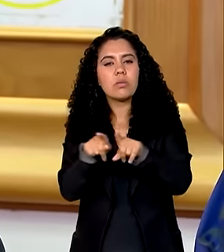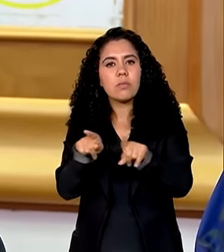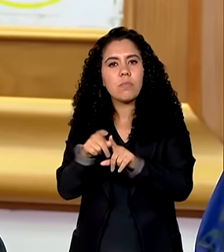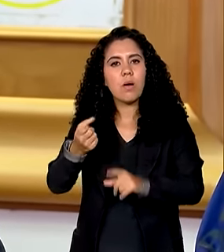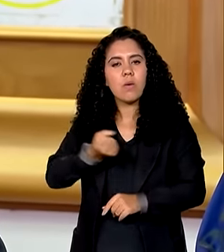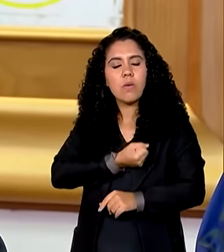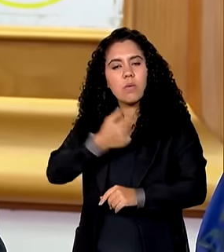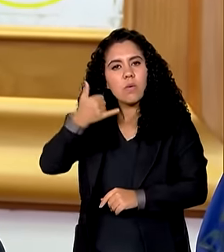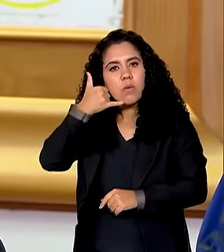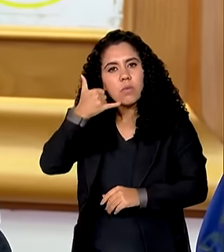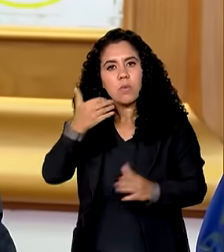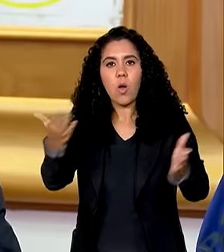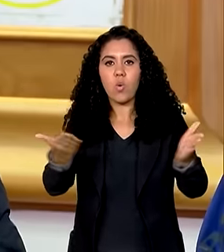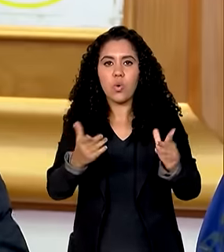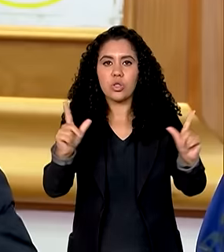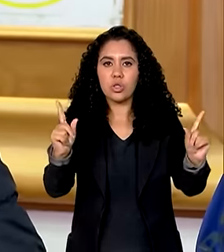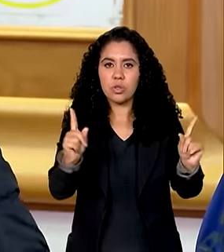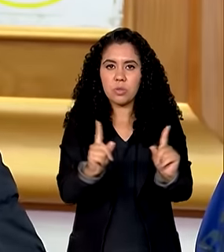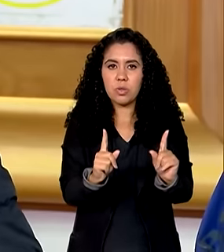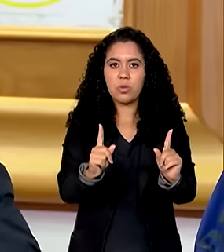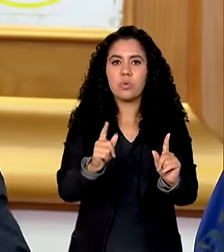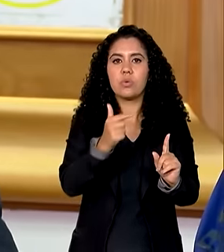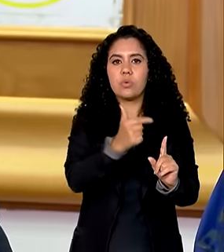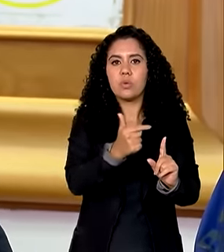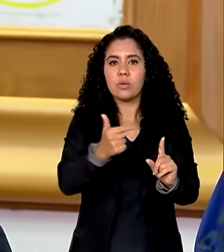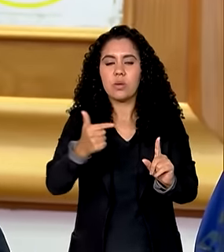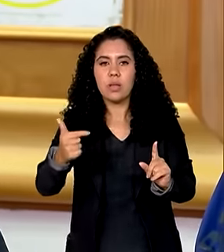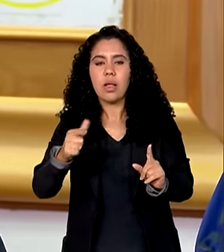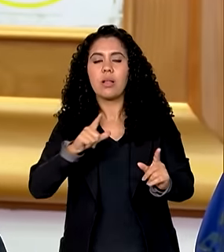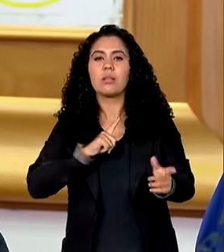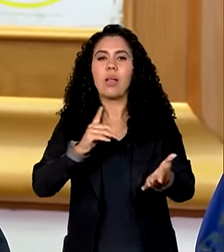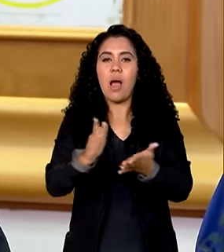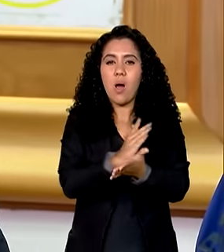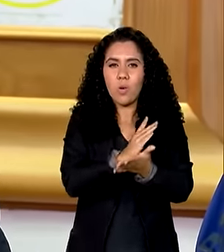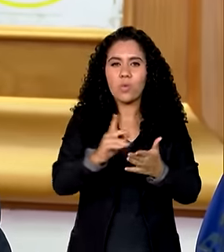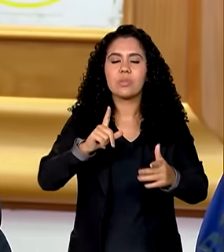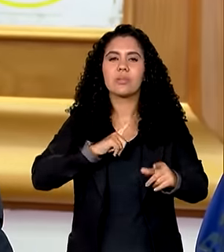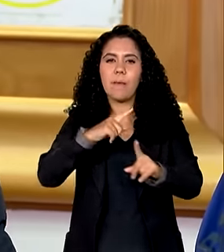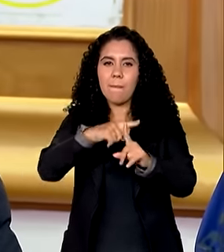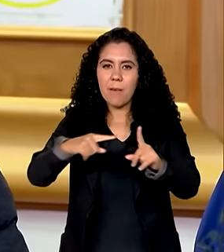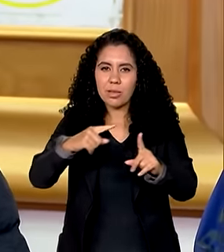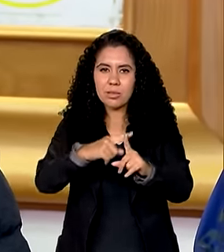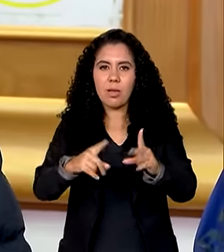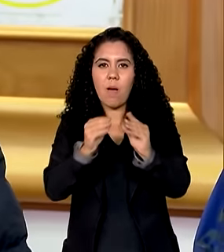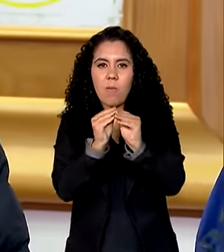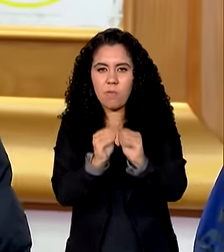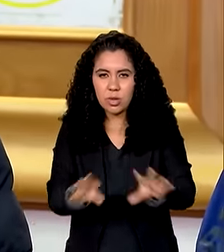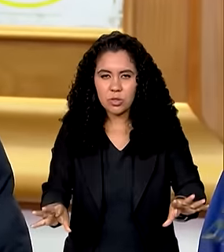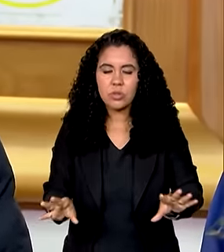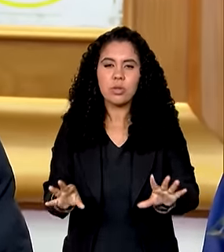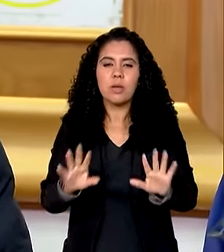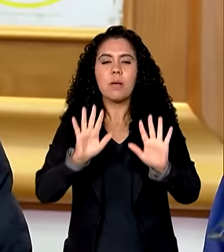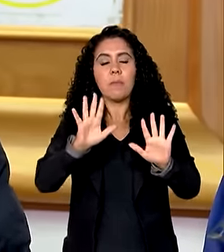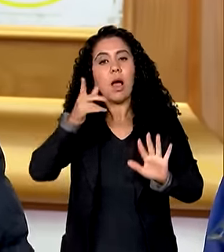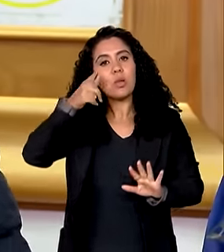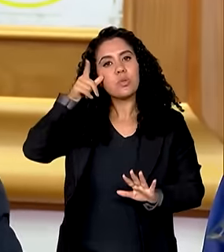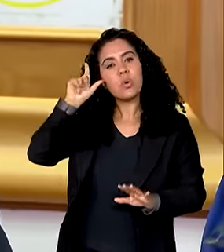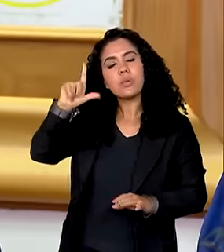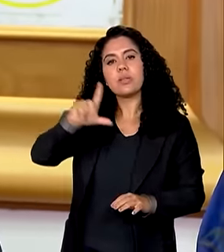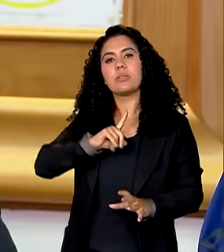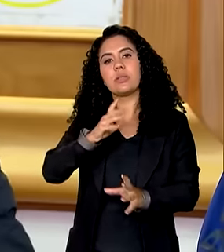222 municípios ainda estão com afetação parcial dos serviços e ontem tínhamos seis